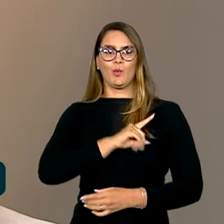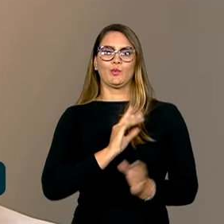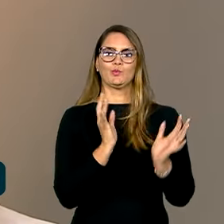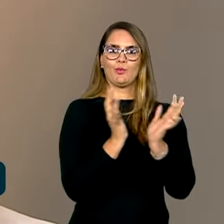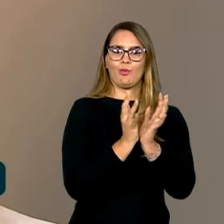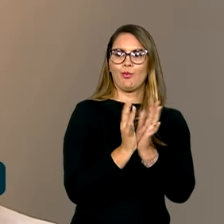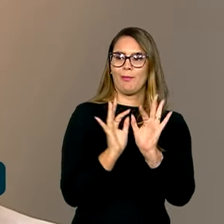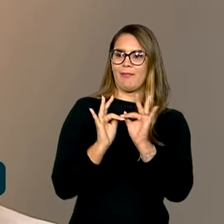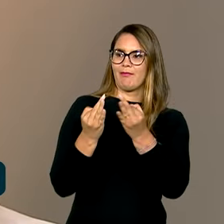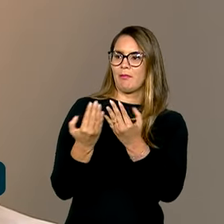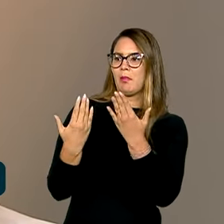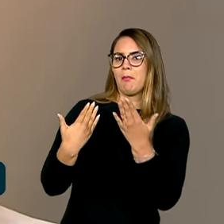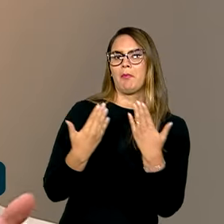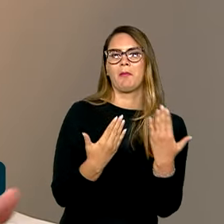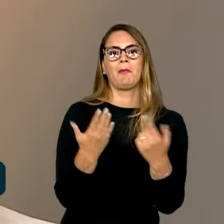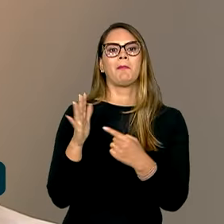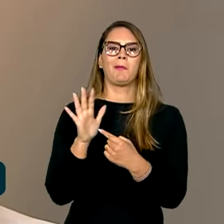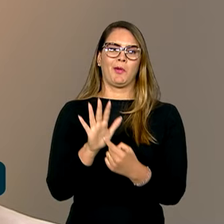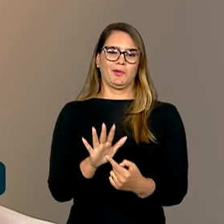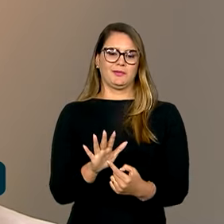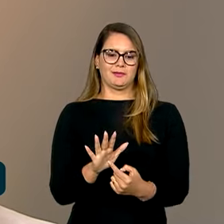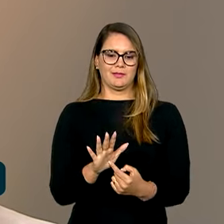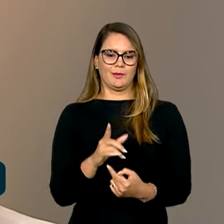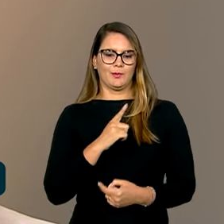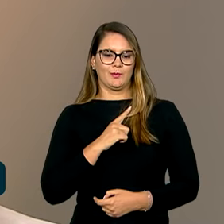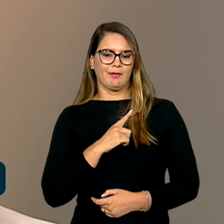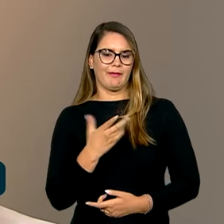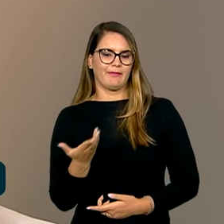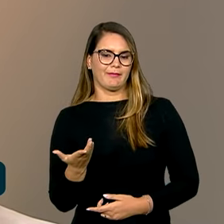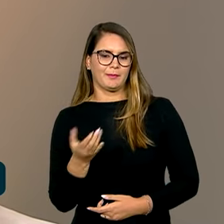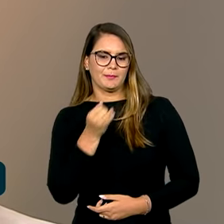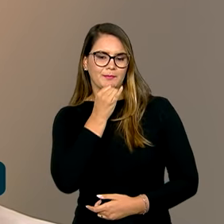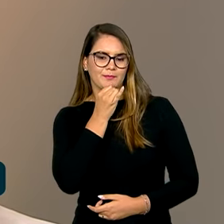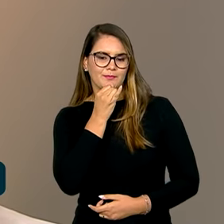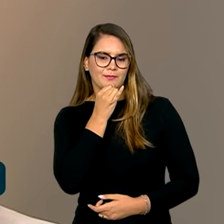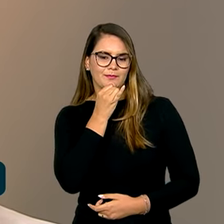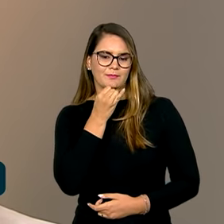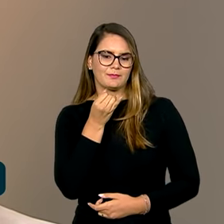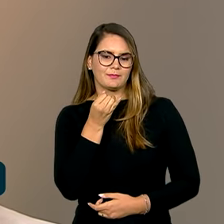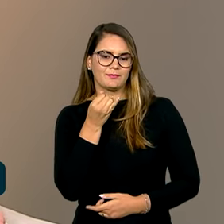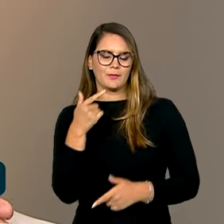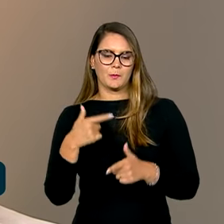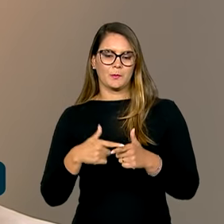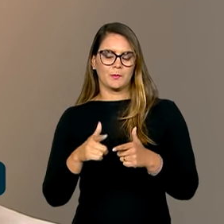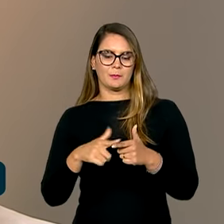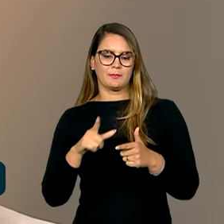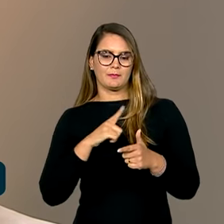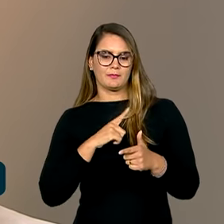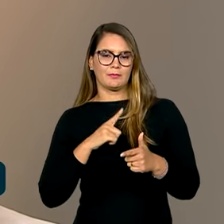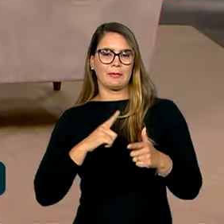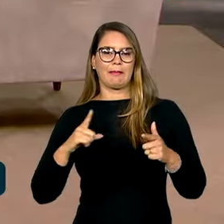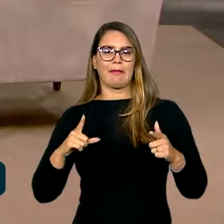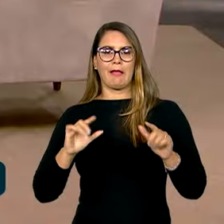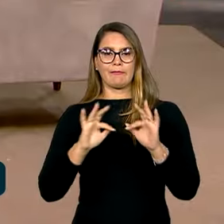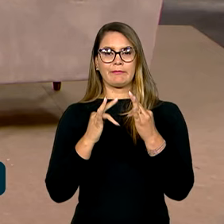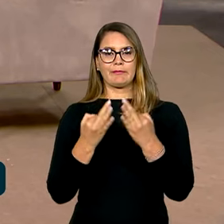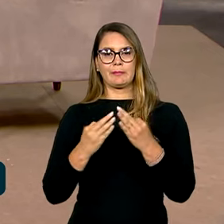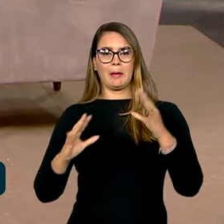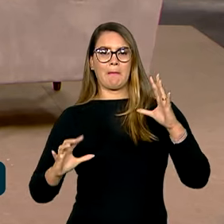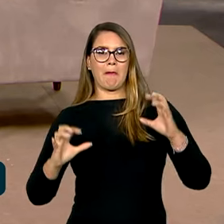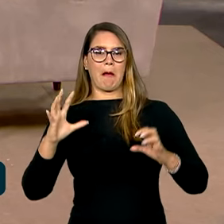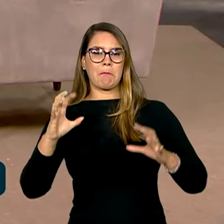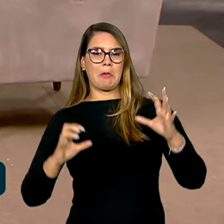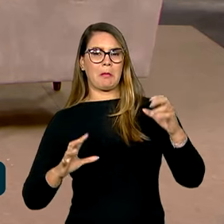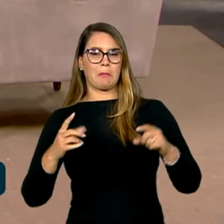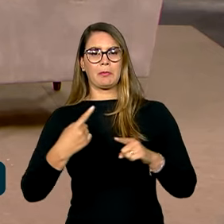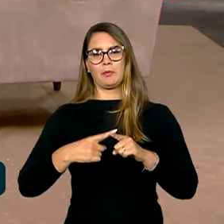com os nossos familiares. Quem não passou pelo problema de ter brigas em família por